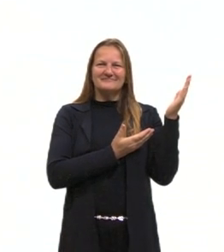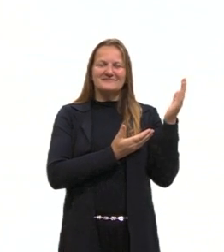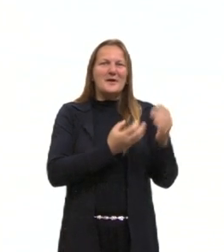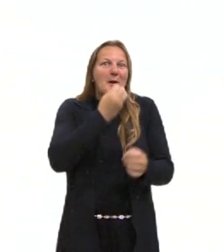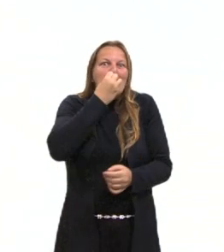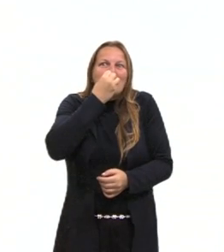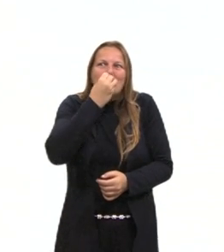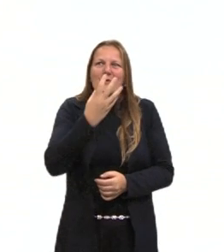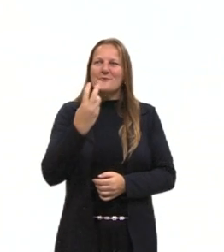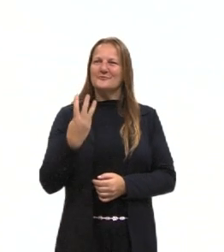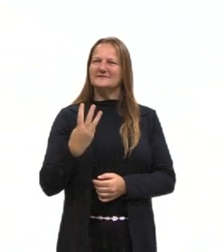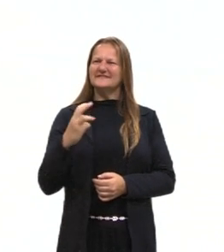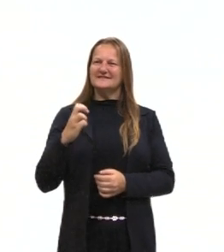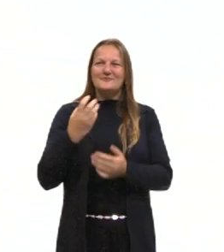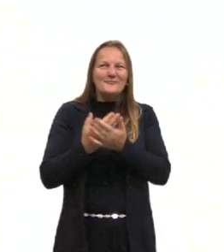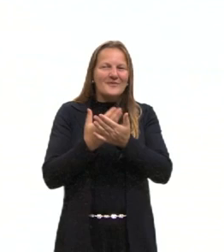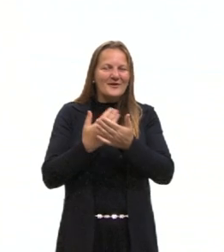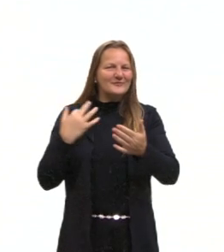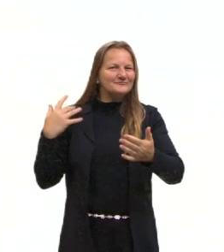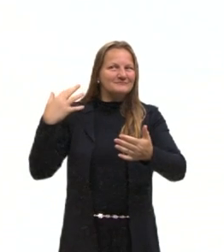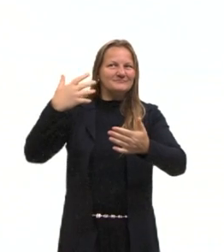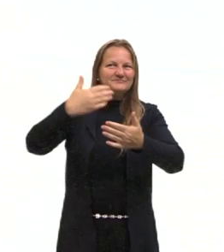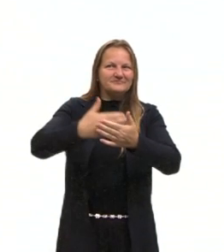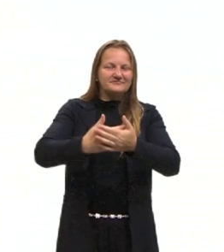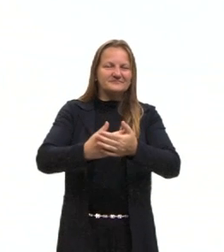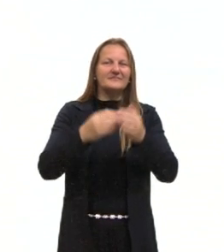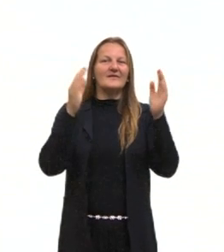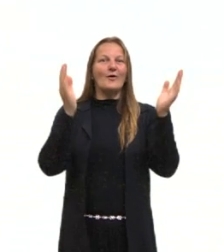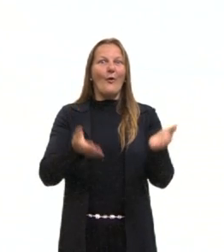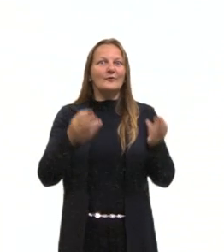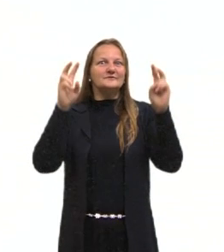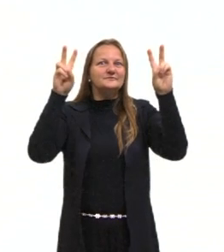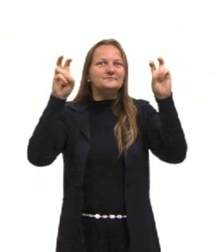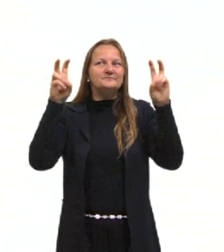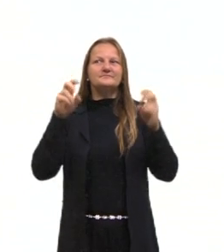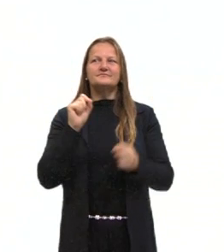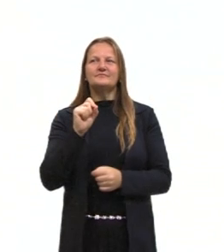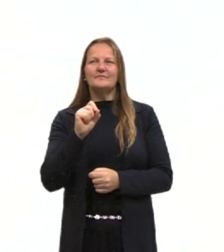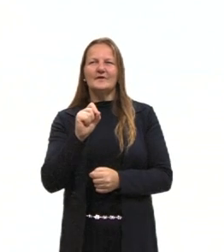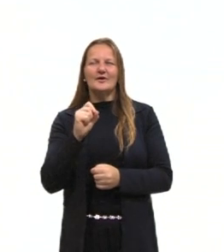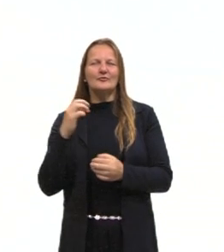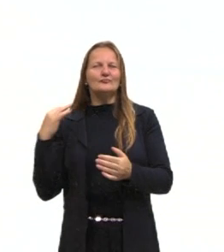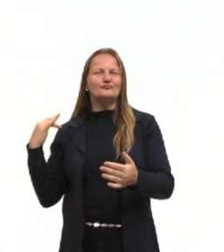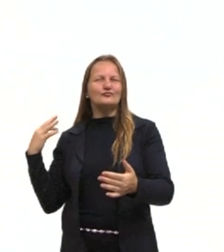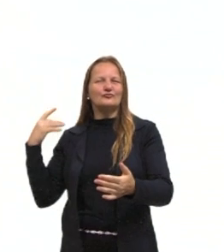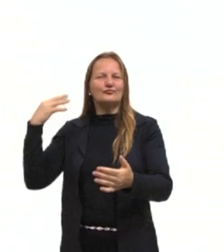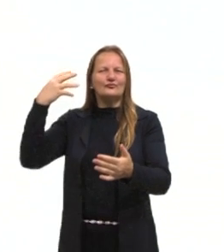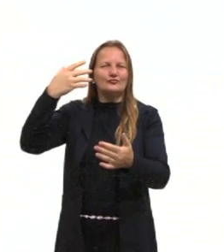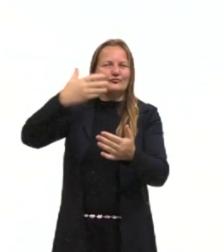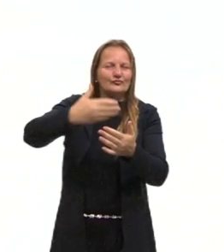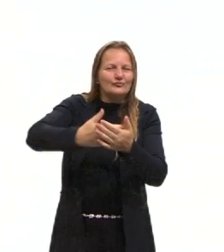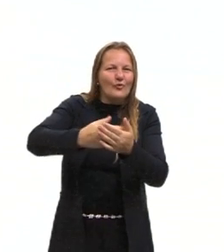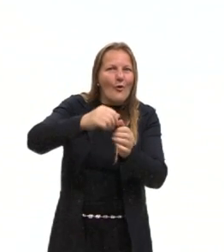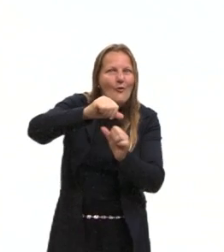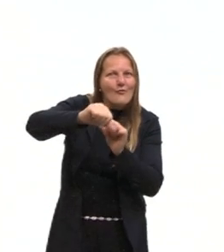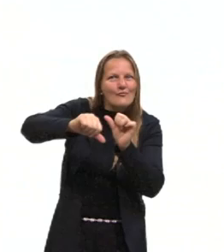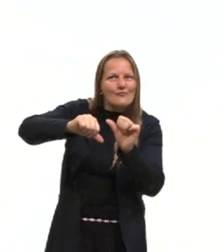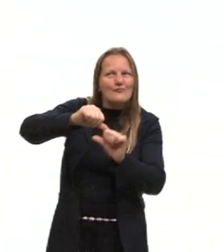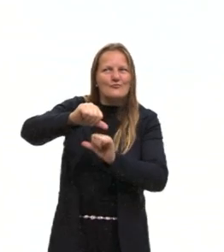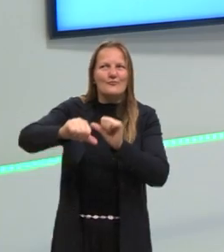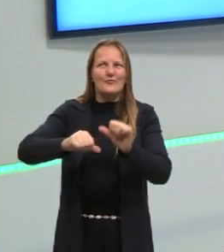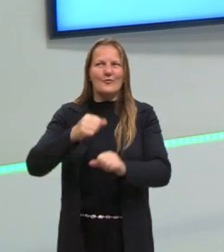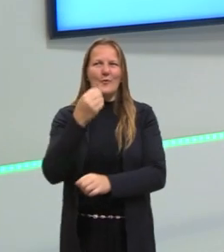boa, né? E a aula de hoje é sobre o rolê biogeoquímico. Nós vamos